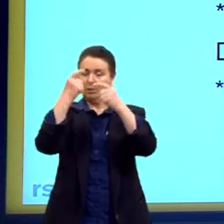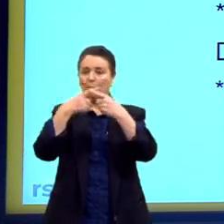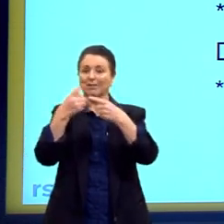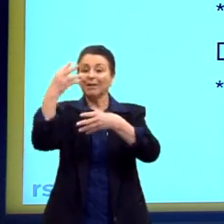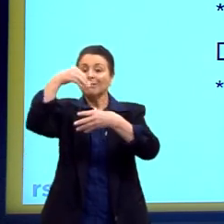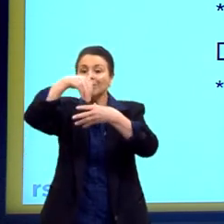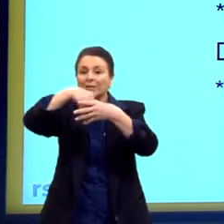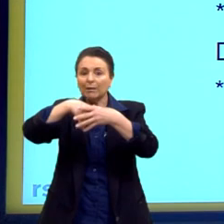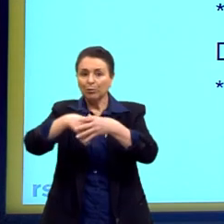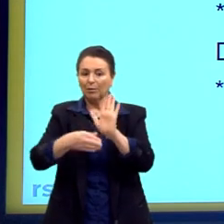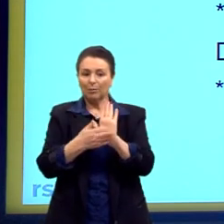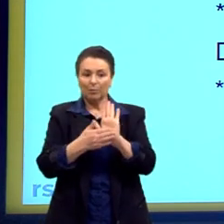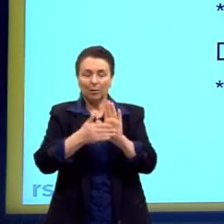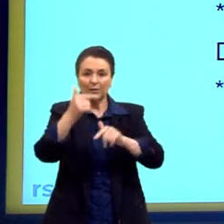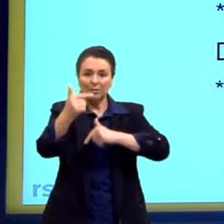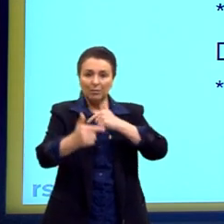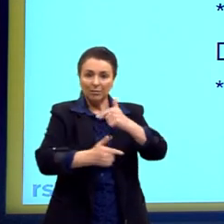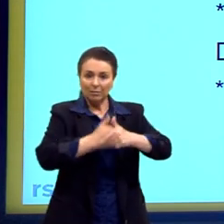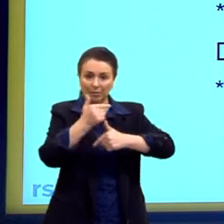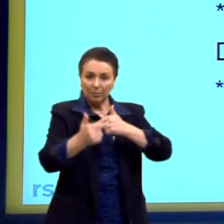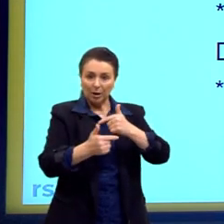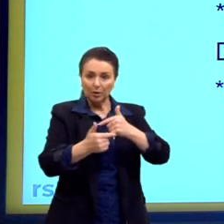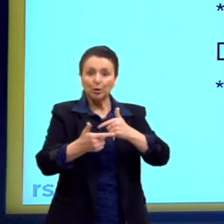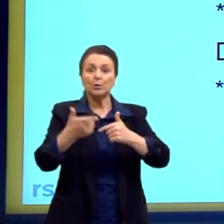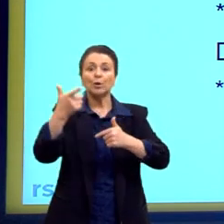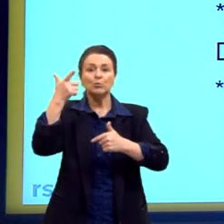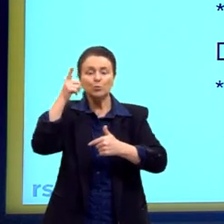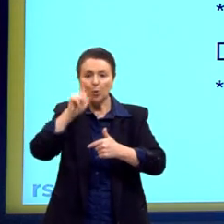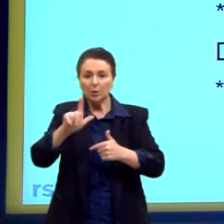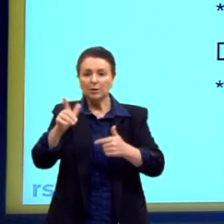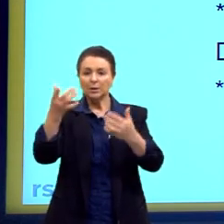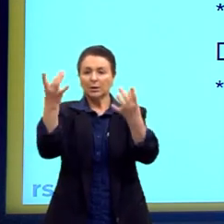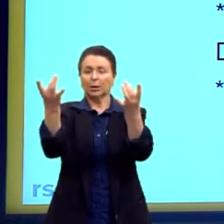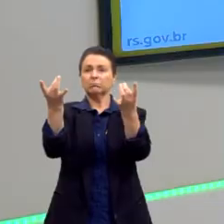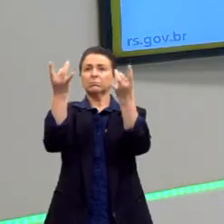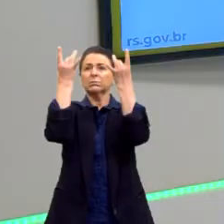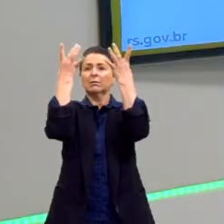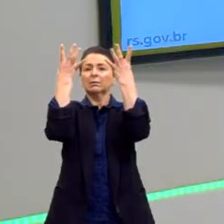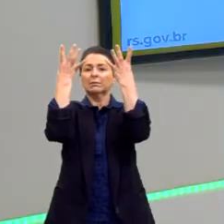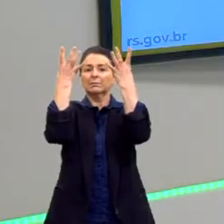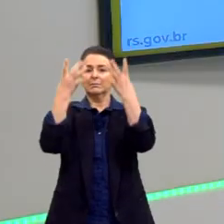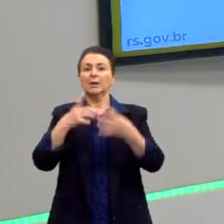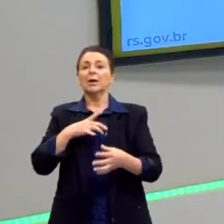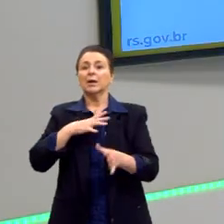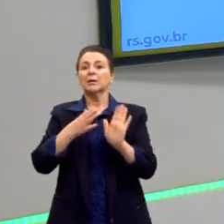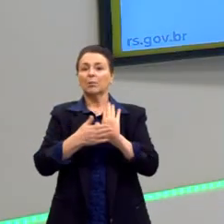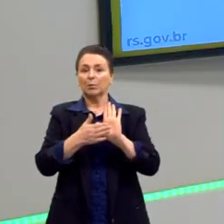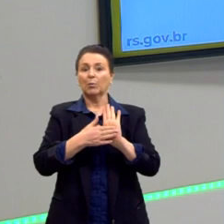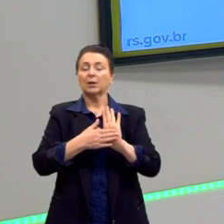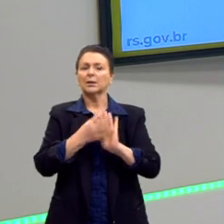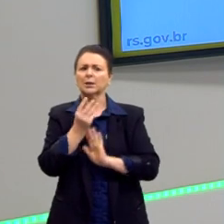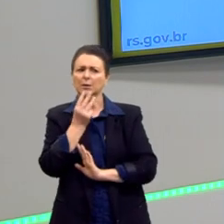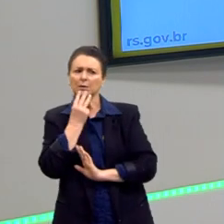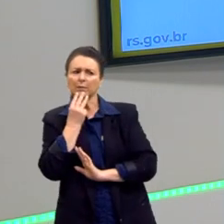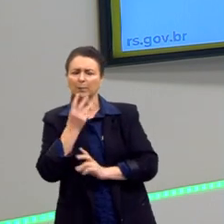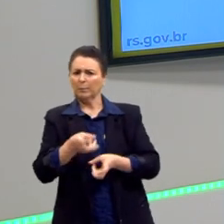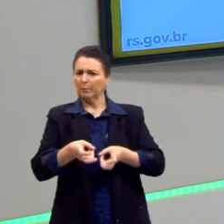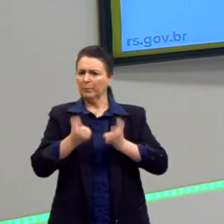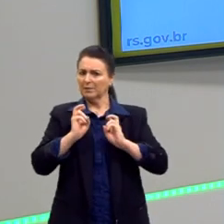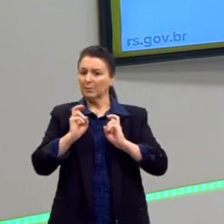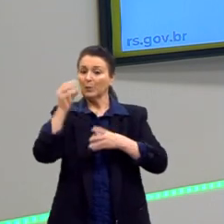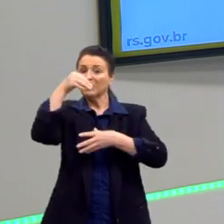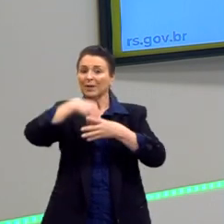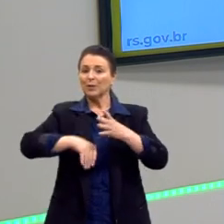revelaríamos se nós alcançaríamos a salvação ou não. Então, foi uma junção bacana que o Max Weber percebeu na ética